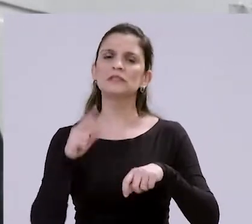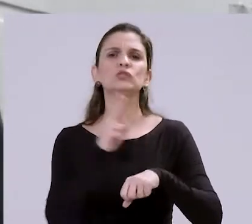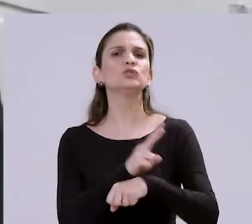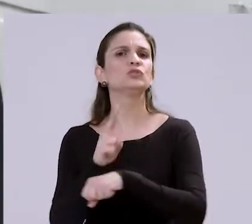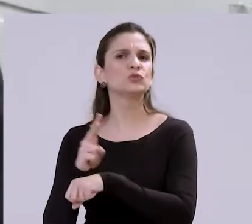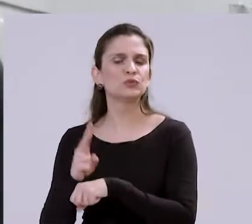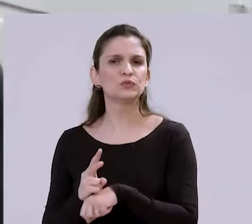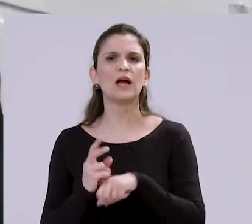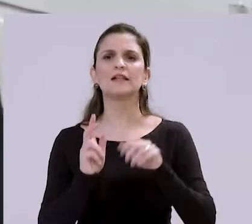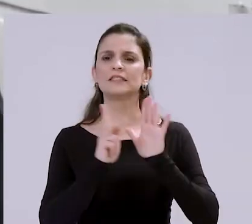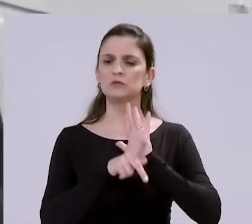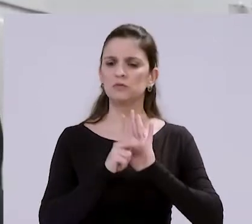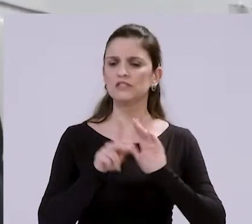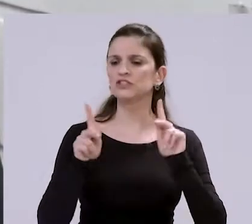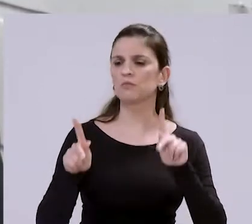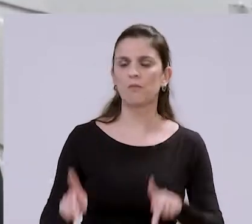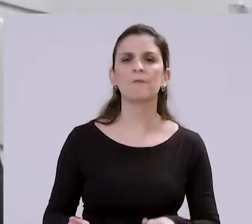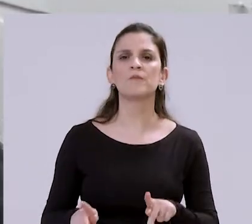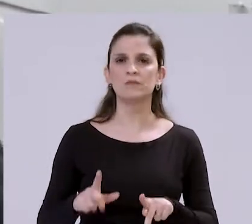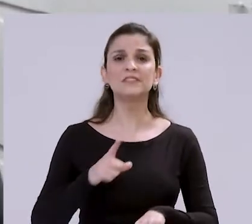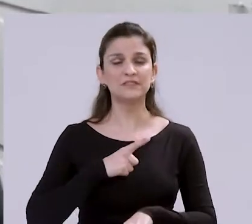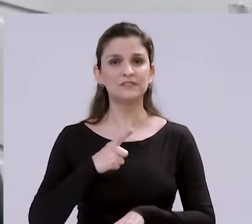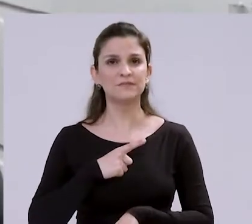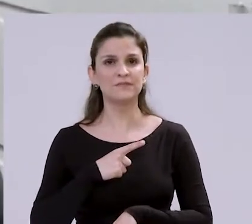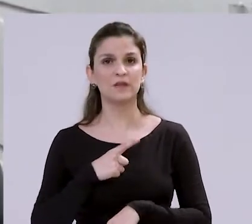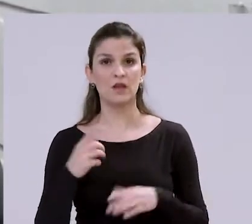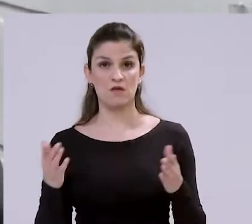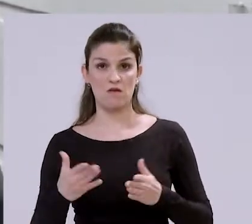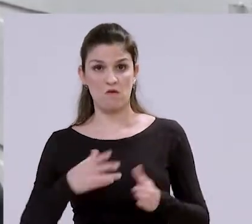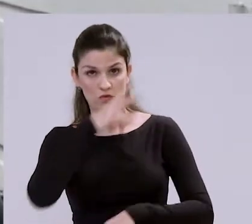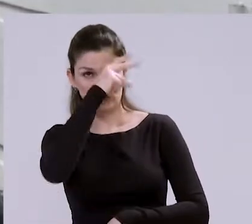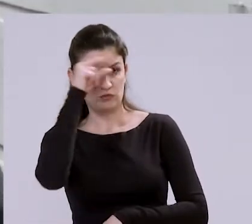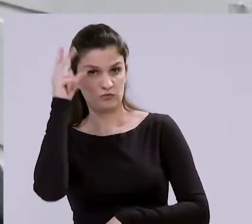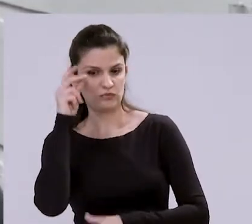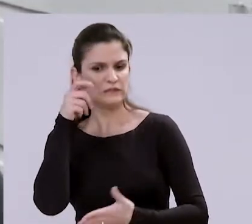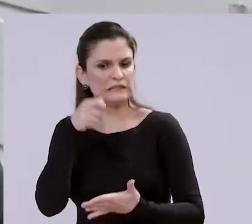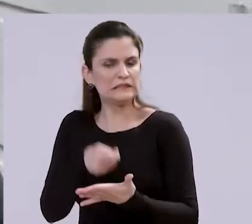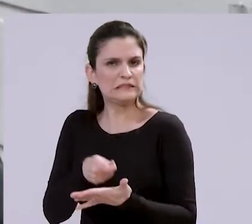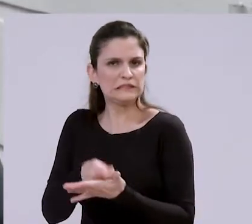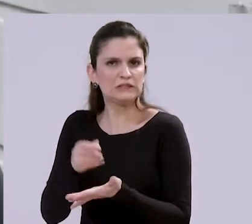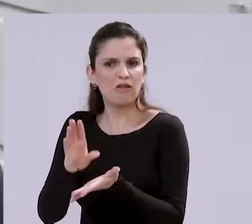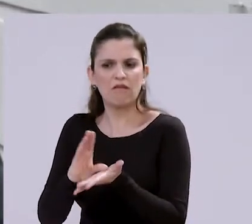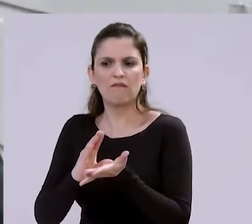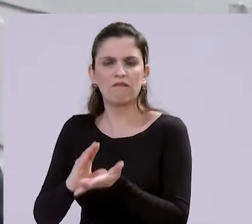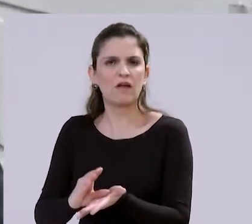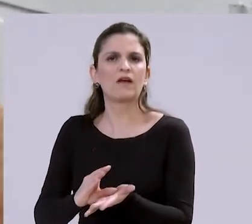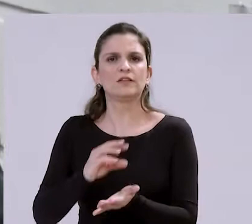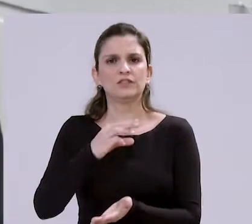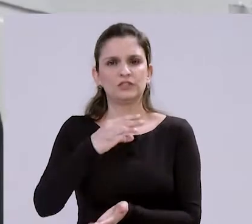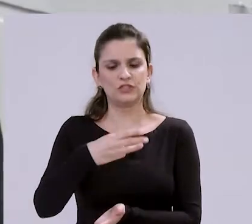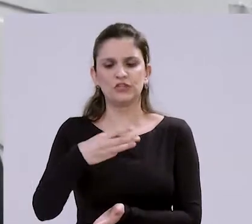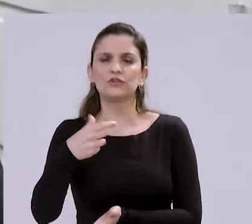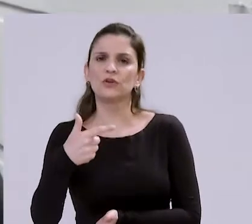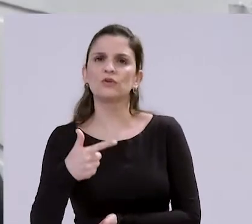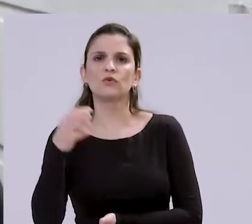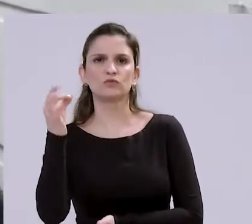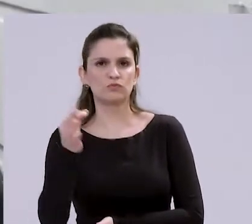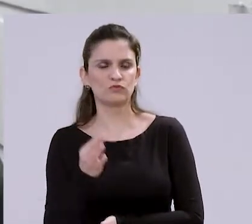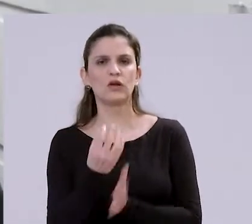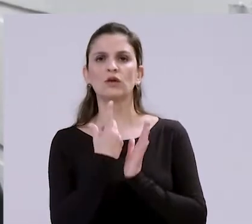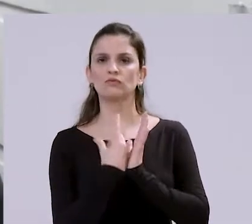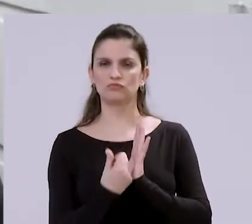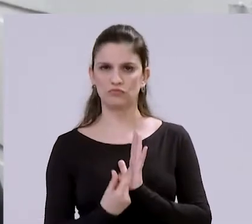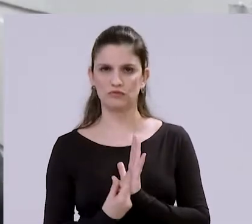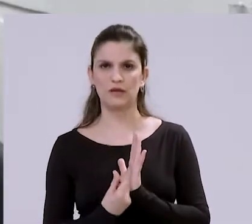manutenção de todas as políticas existentes. Hoje o município e a Câmara já investem em torno de 32%